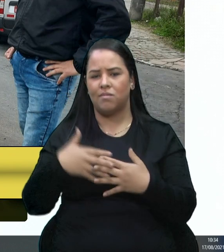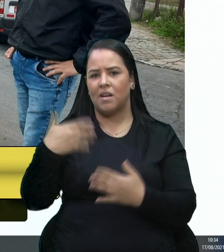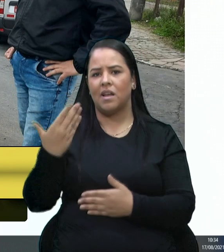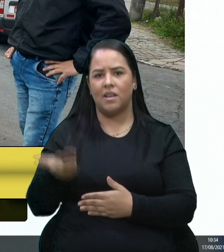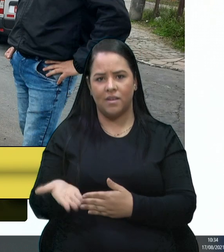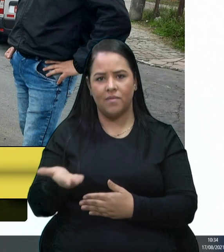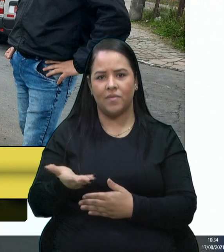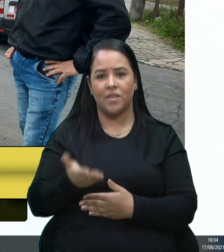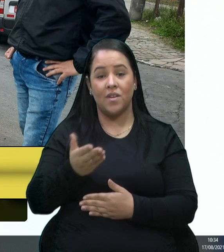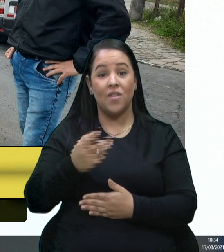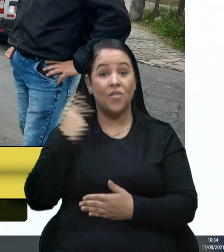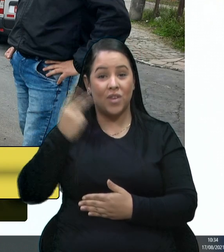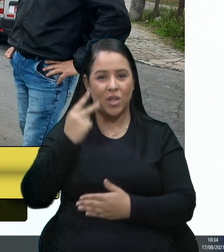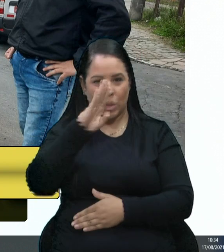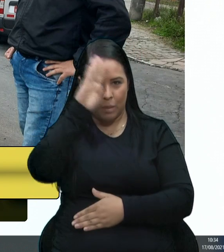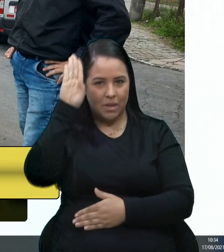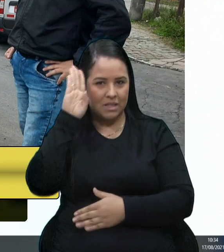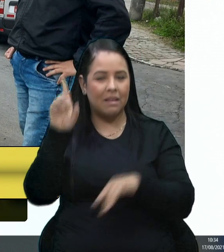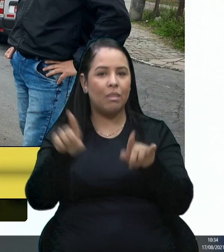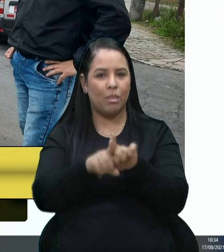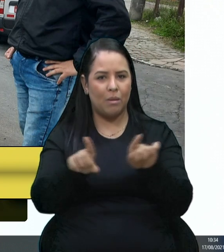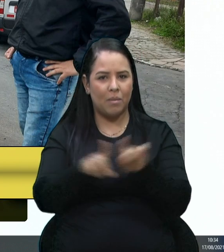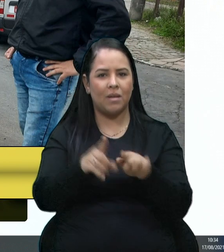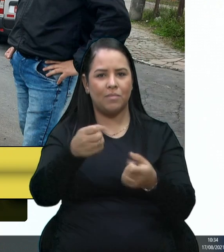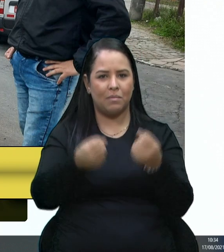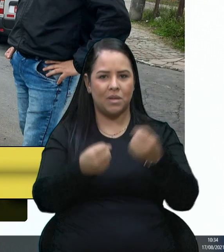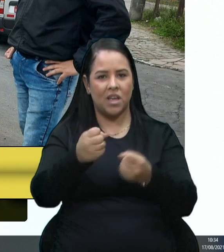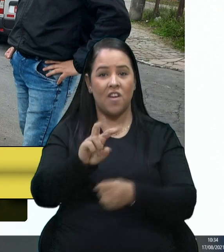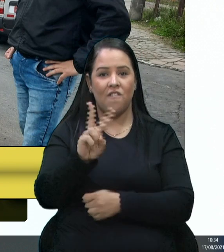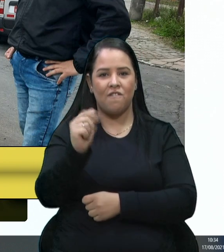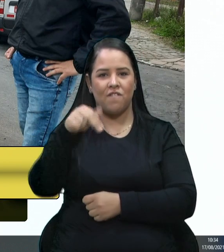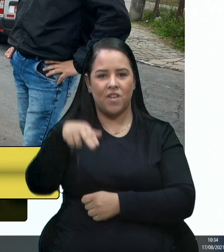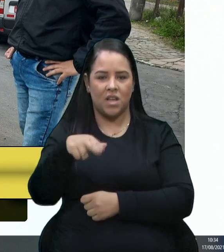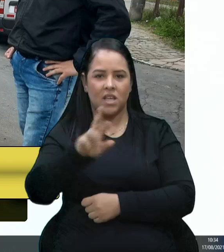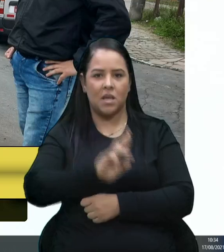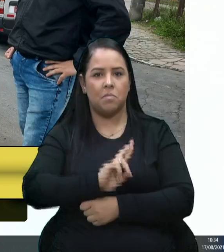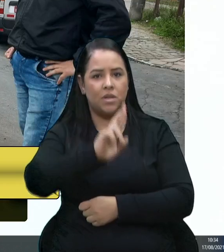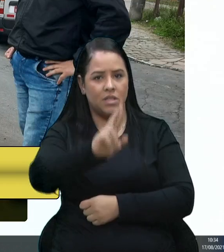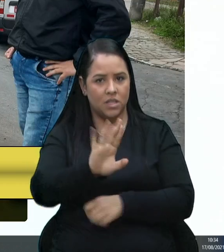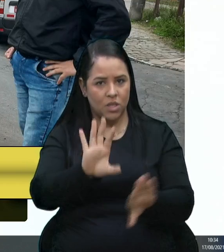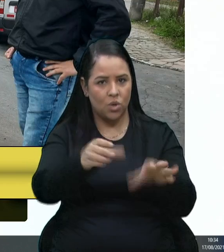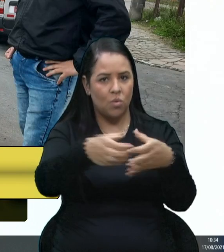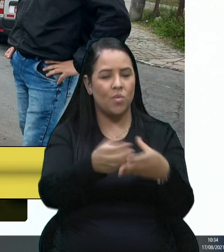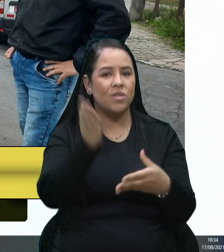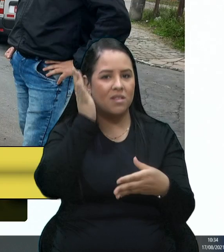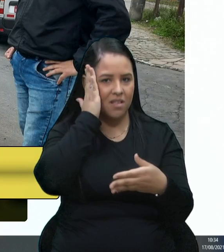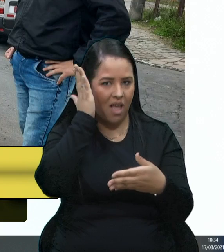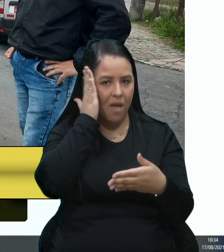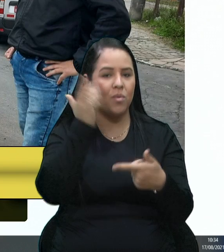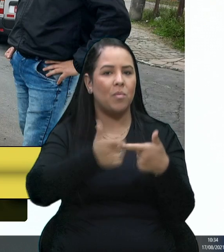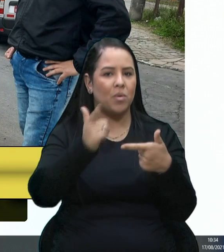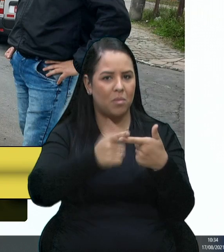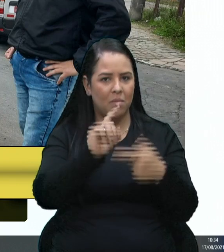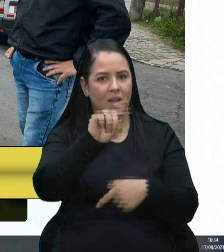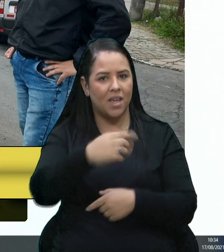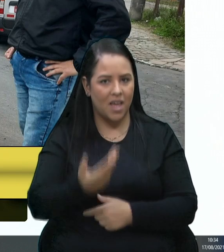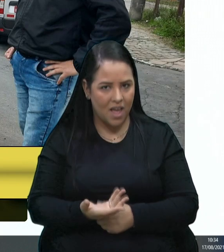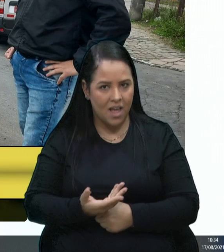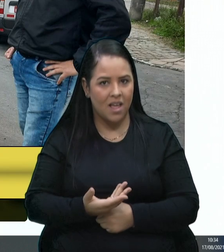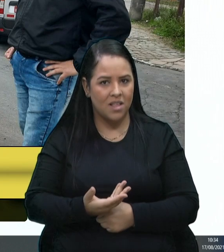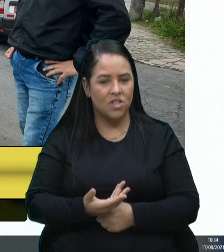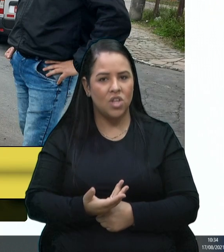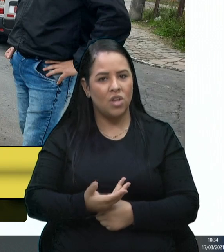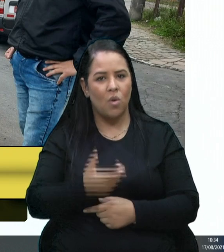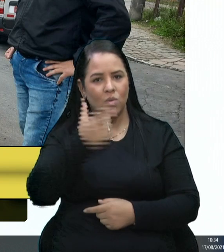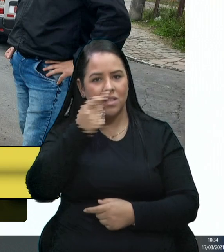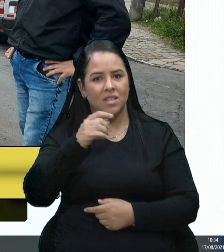vereador Bressan, que também é condutor de van, que representa essa categoria, sabe o problema que é. É salvar vidas.